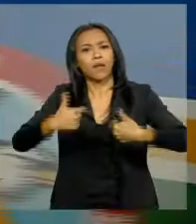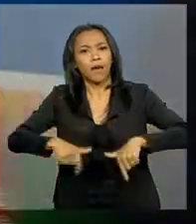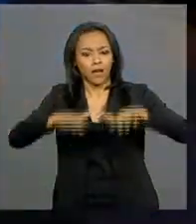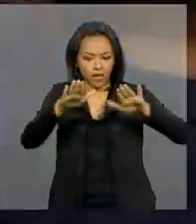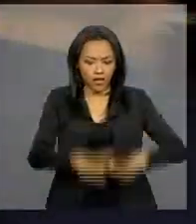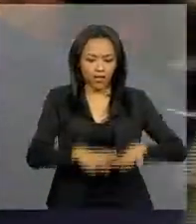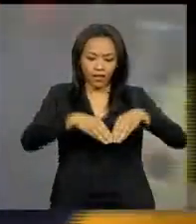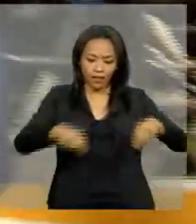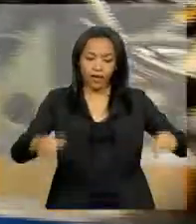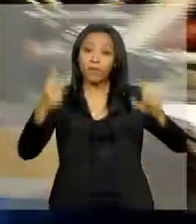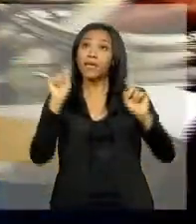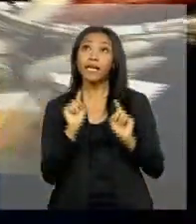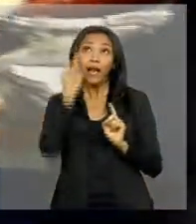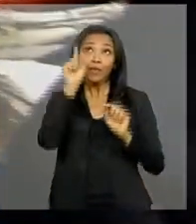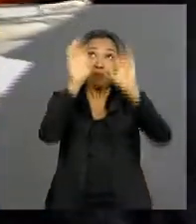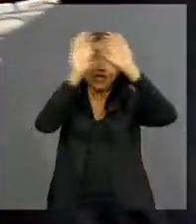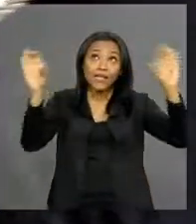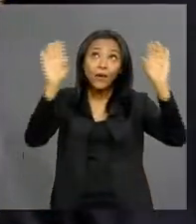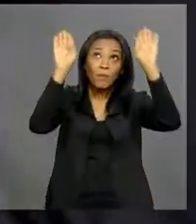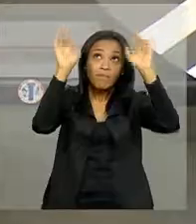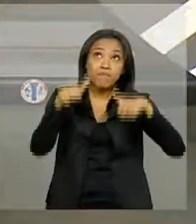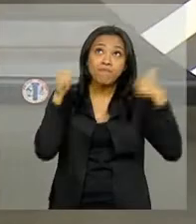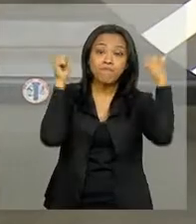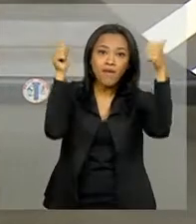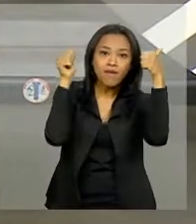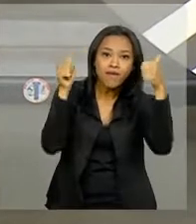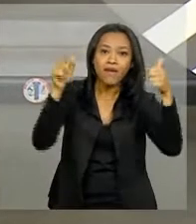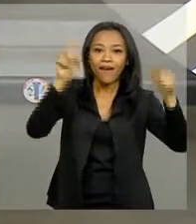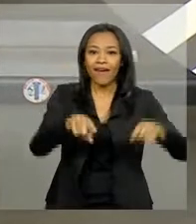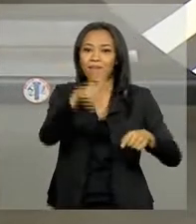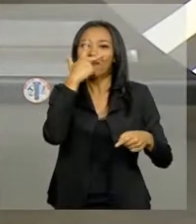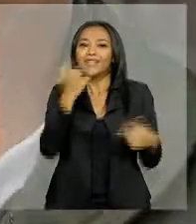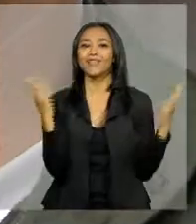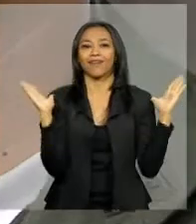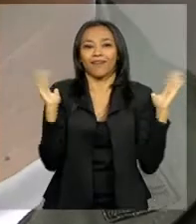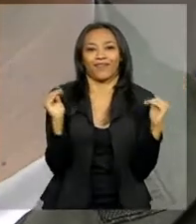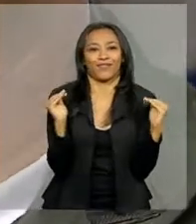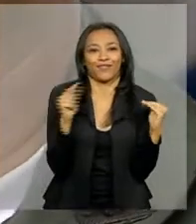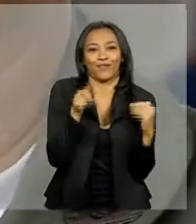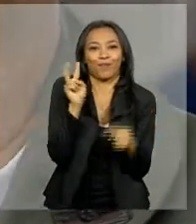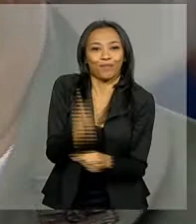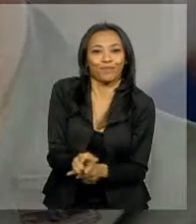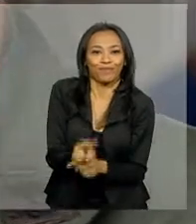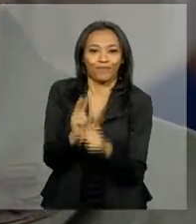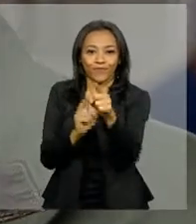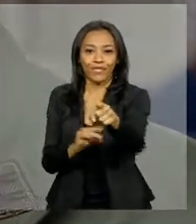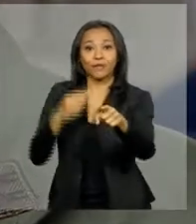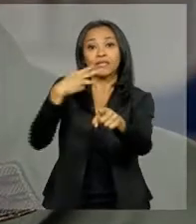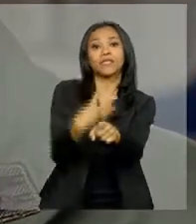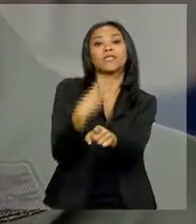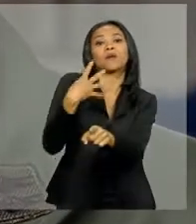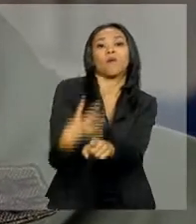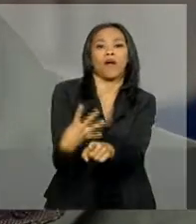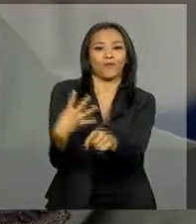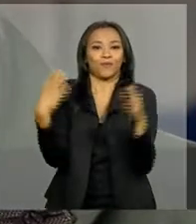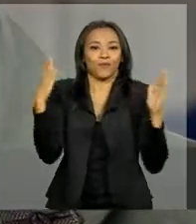cuidando para que, no céu, tudo corra bem. São os anjos da guarda. São 34 anjos da guarda,